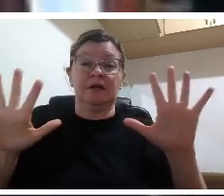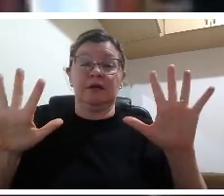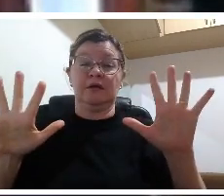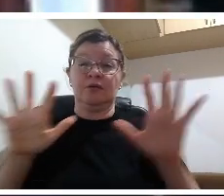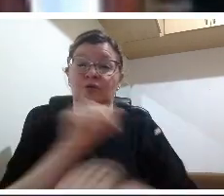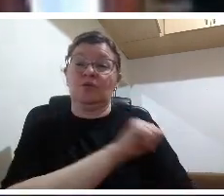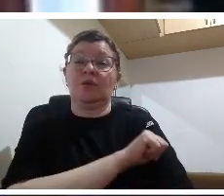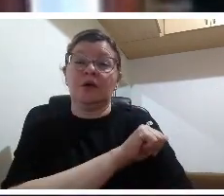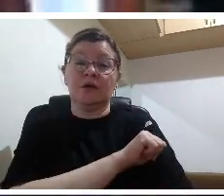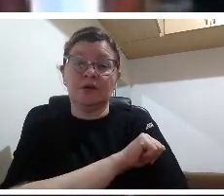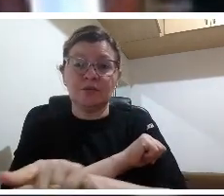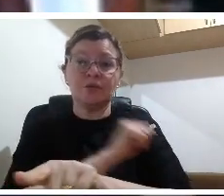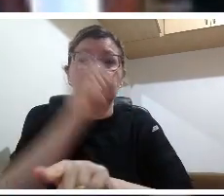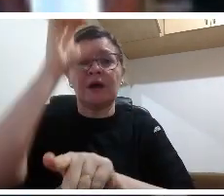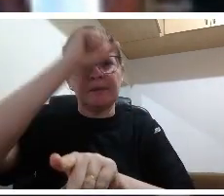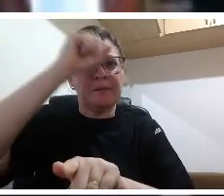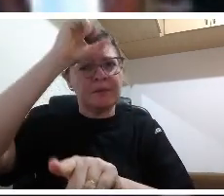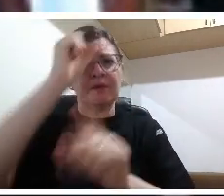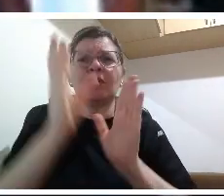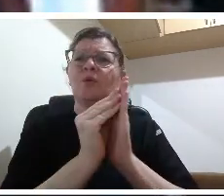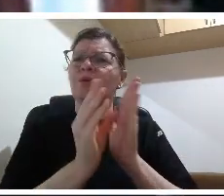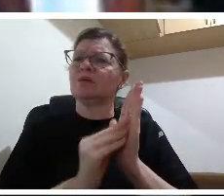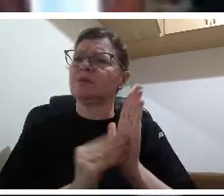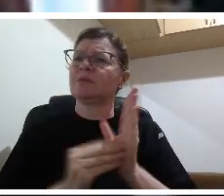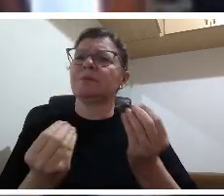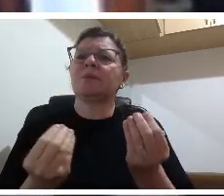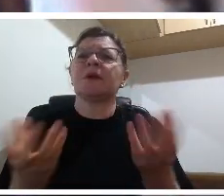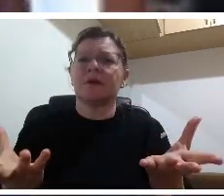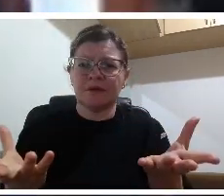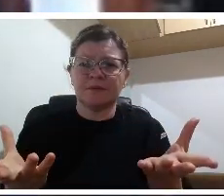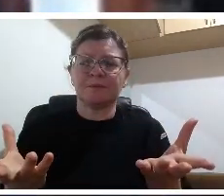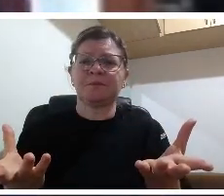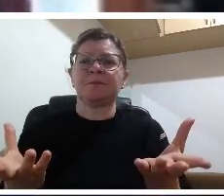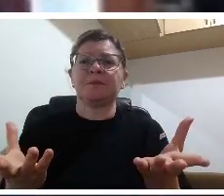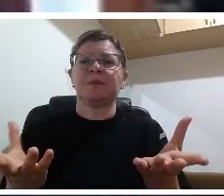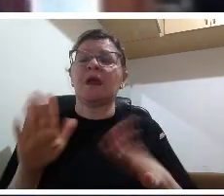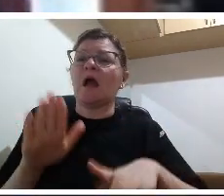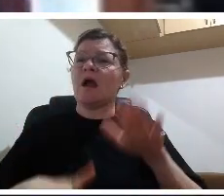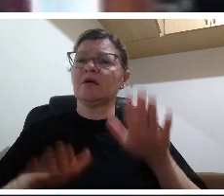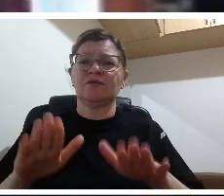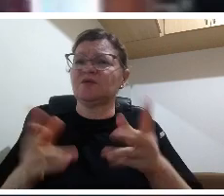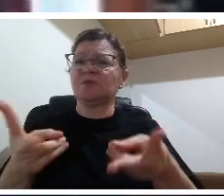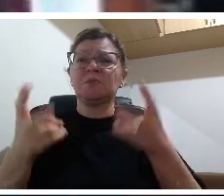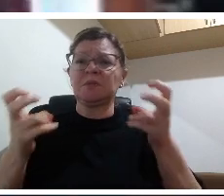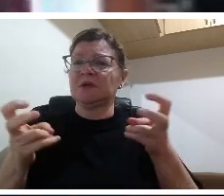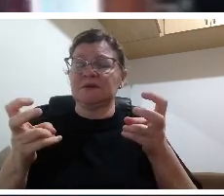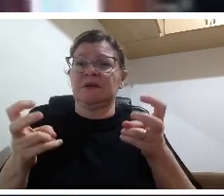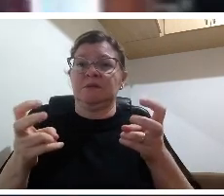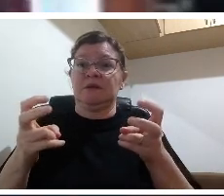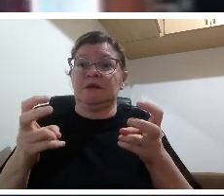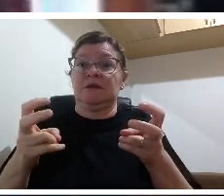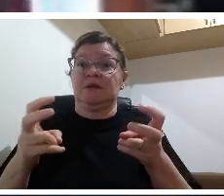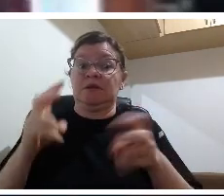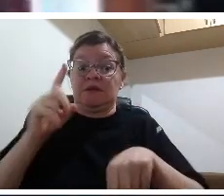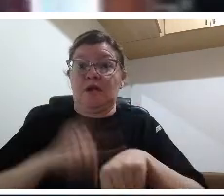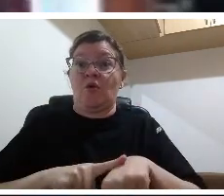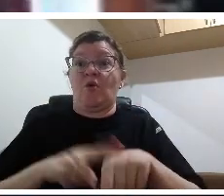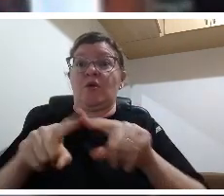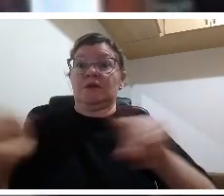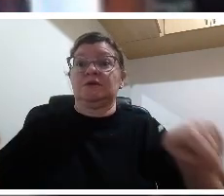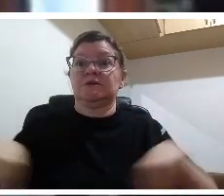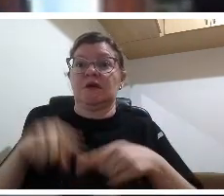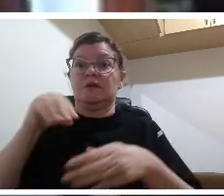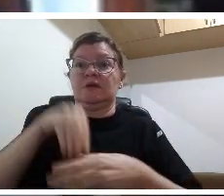aula mas no fundo o aluno aprende para fazer prova depois acho que haverá uma pergunta sobre esse